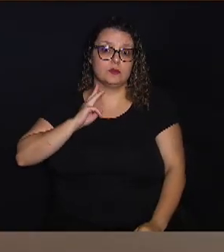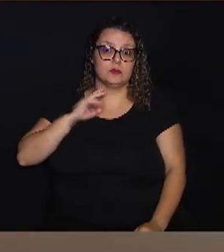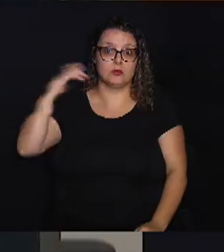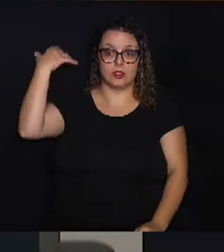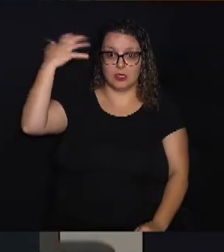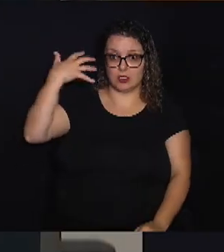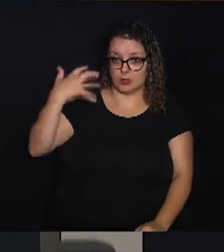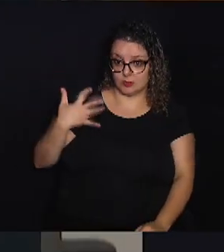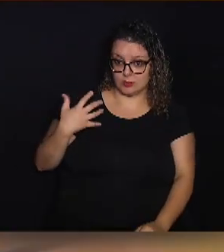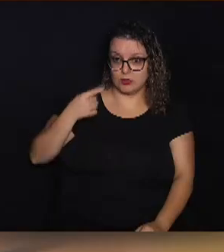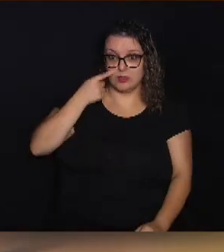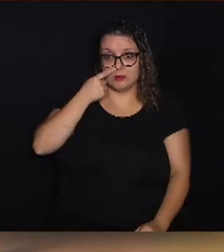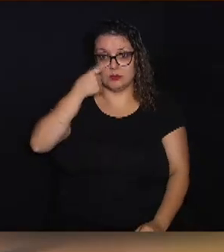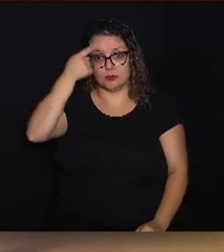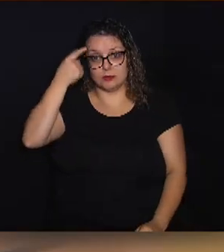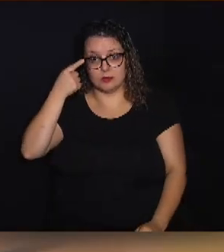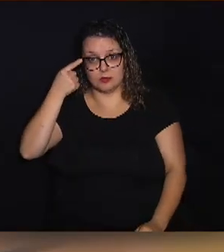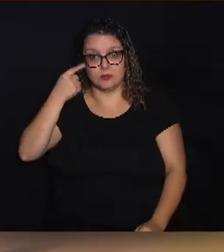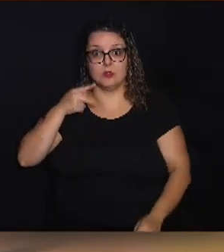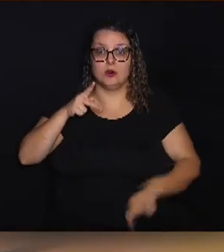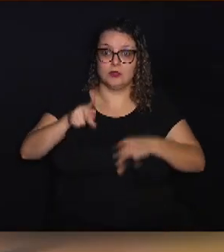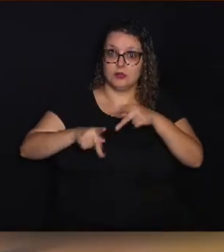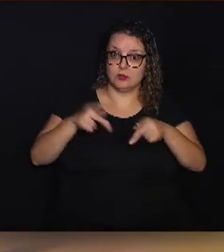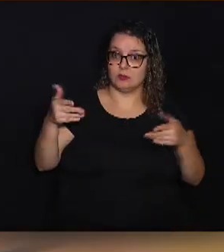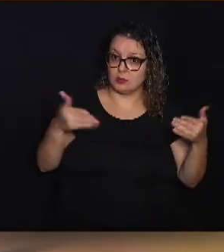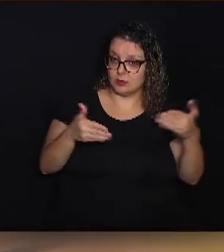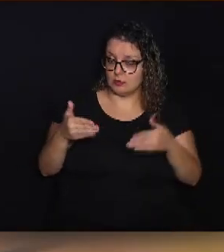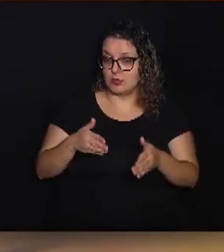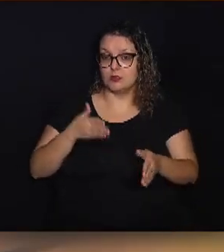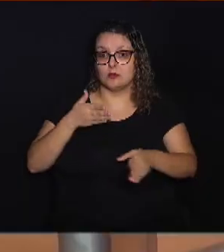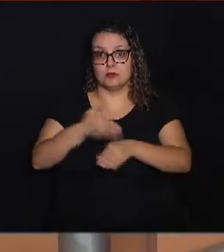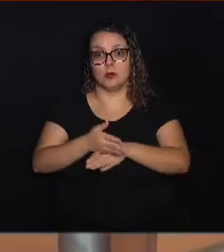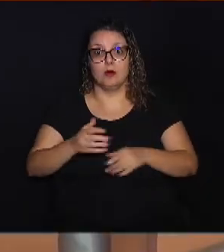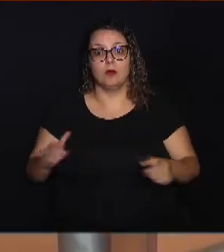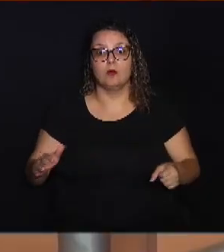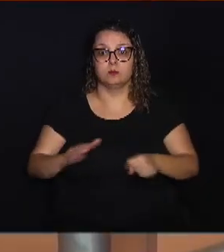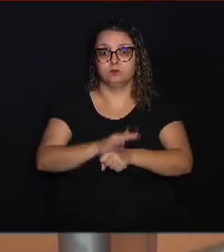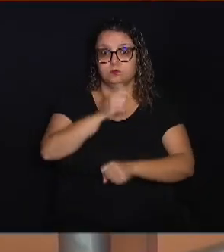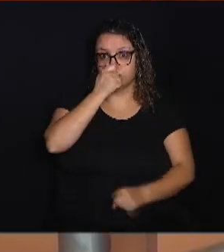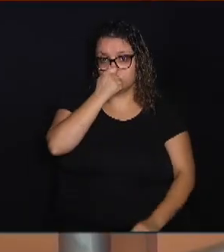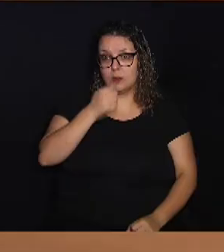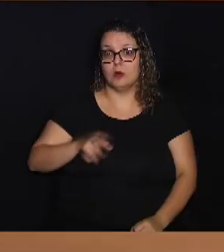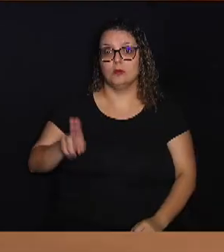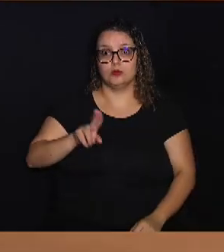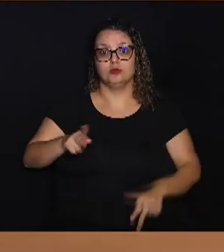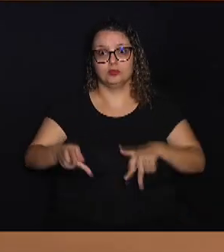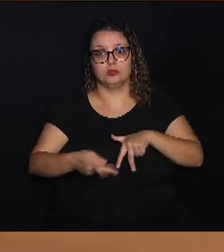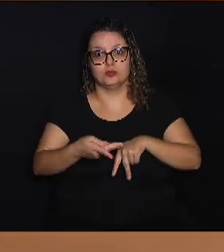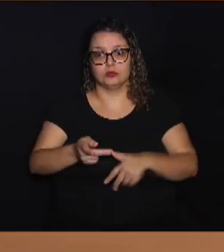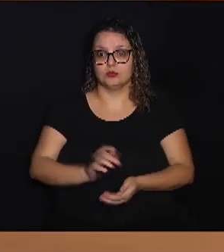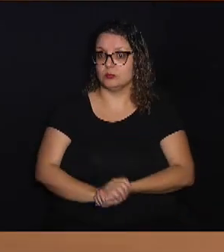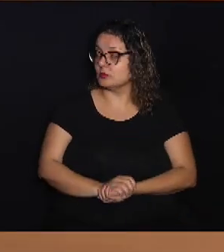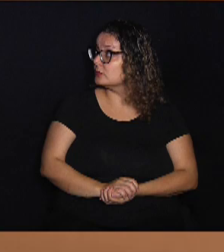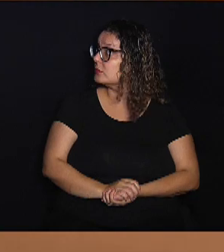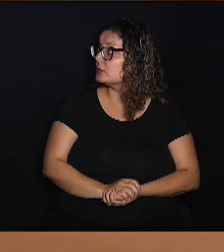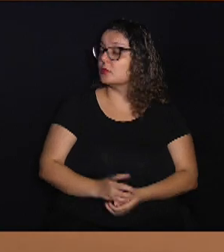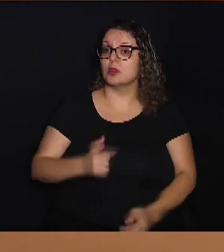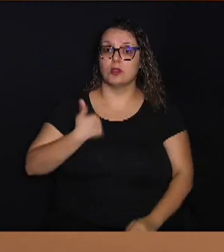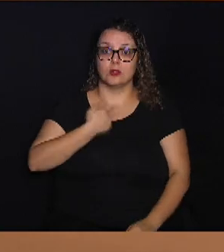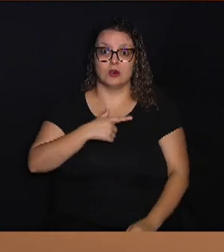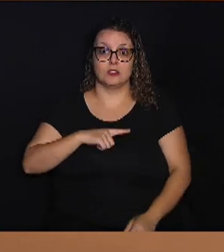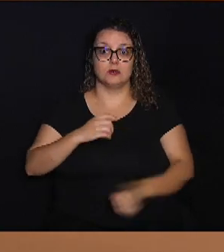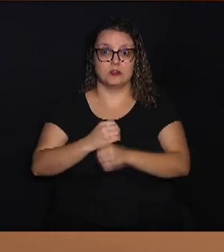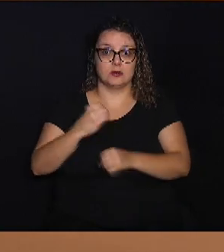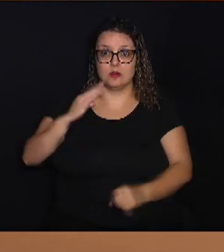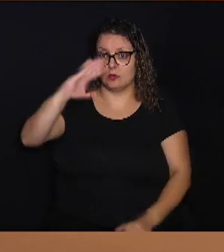Guida Calisto, Paola Miguel e a população teve participação massiva fazendo o uso da palavra. A gente tem um engenheiro que está aqui no